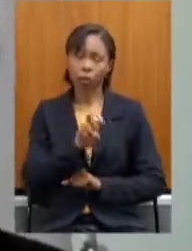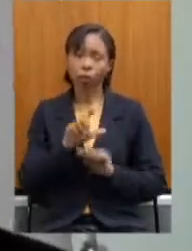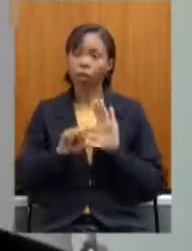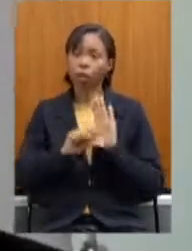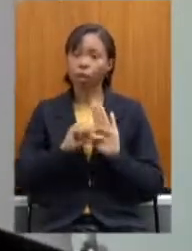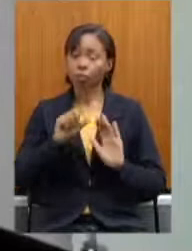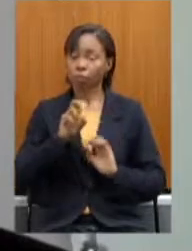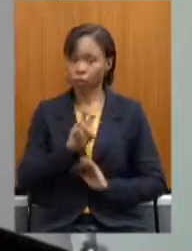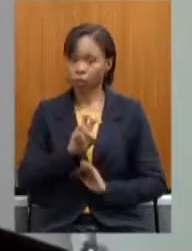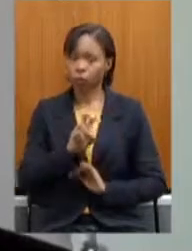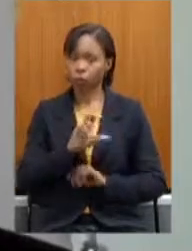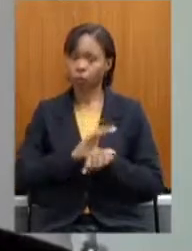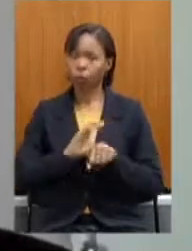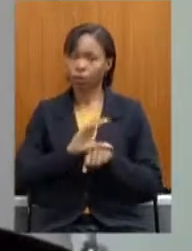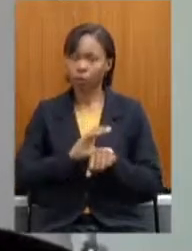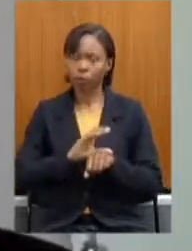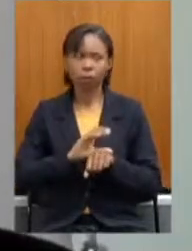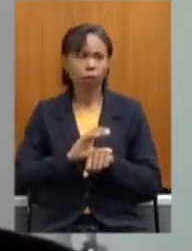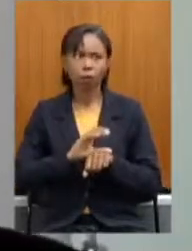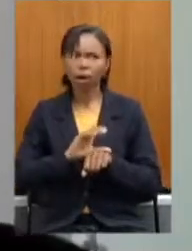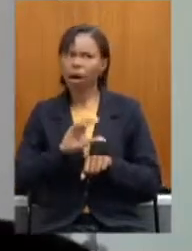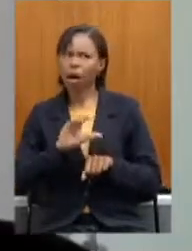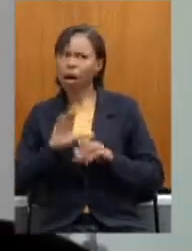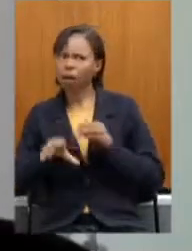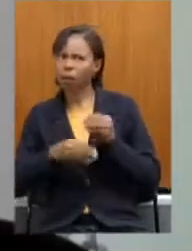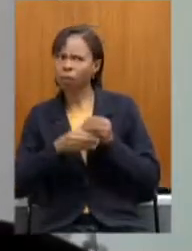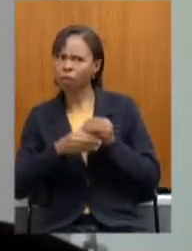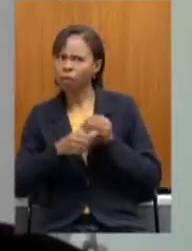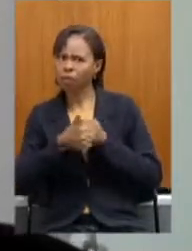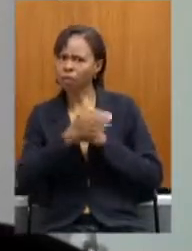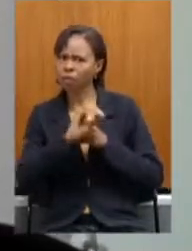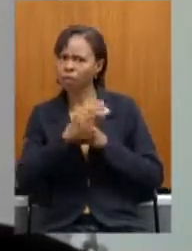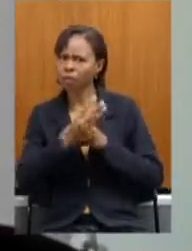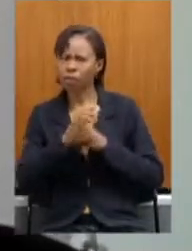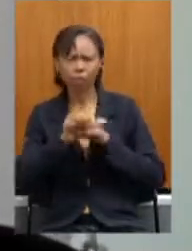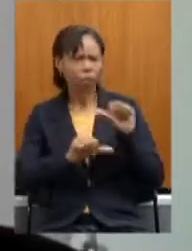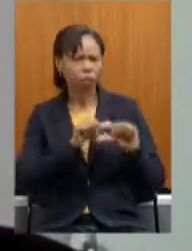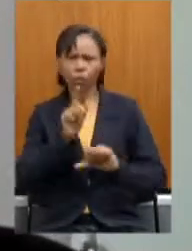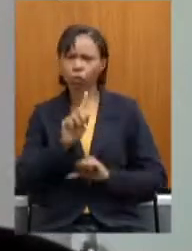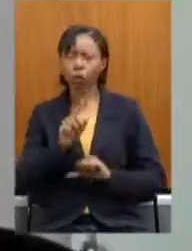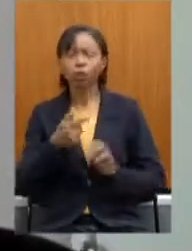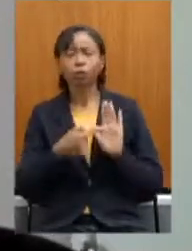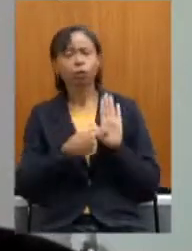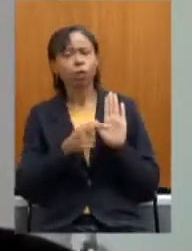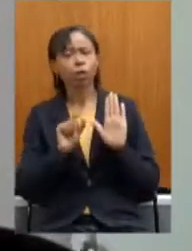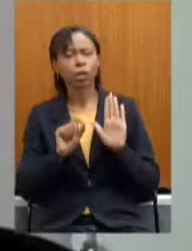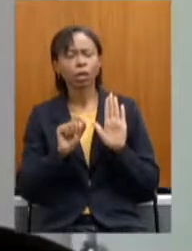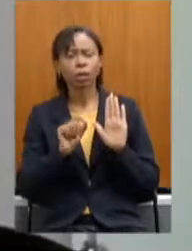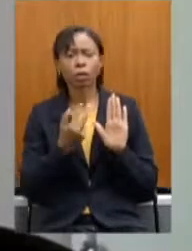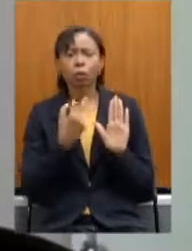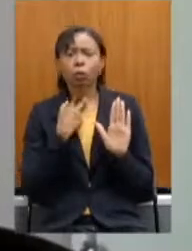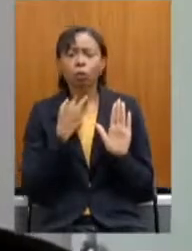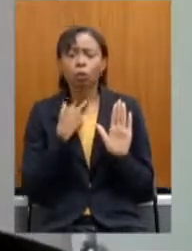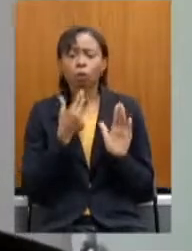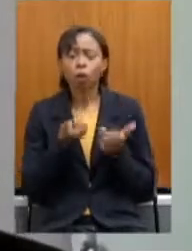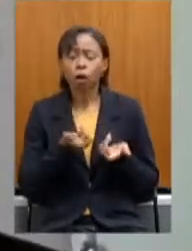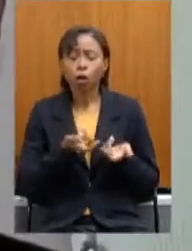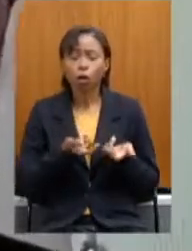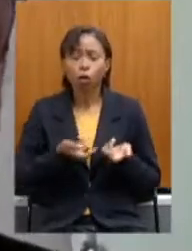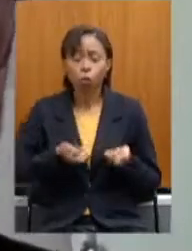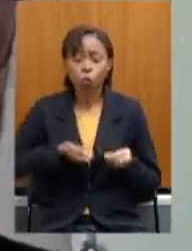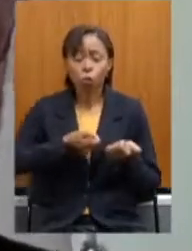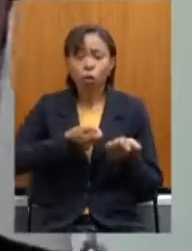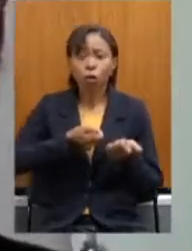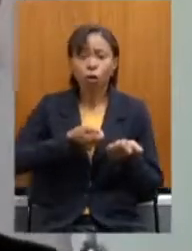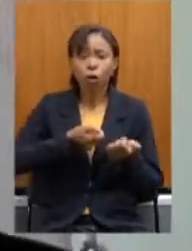emenda constitucional 103, que diz que não pode haver contribuição sem benefício, nem benefício sem contribuição.